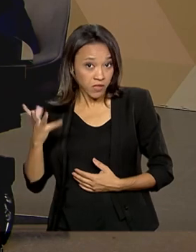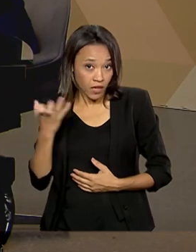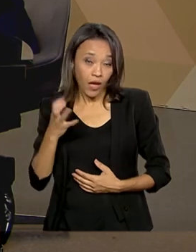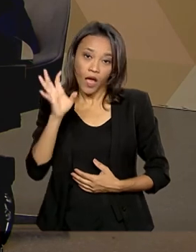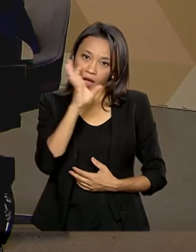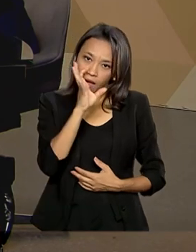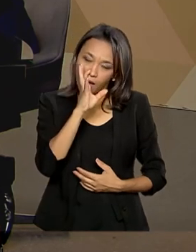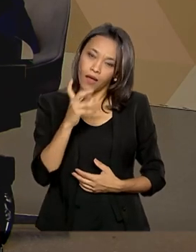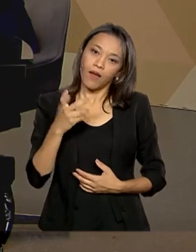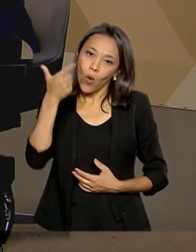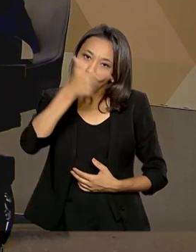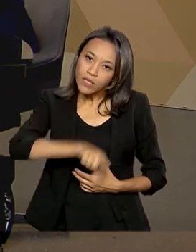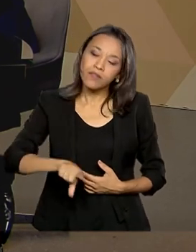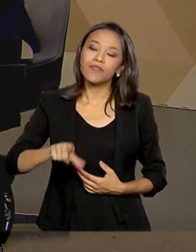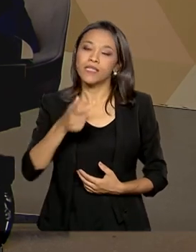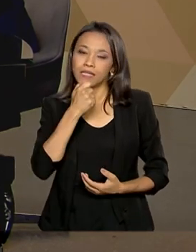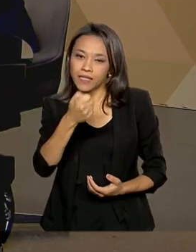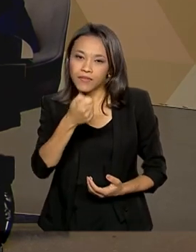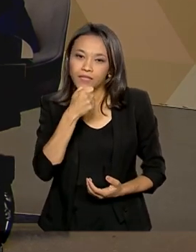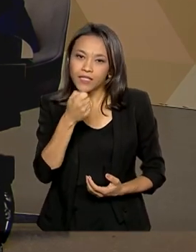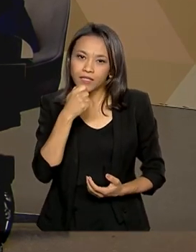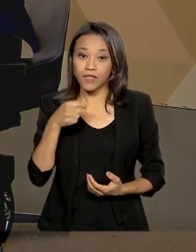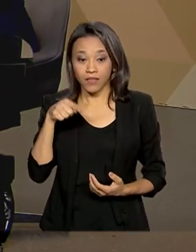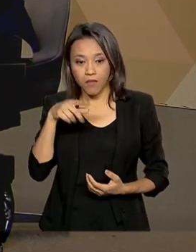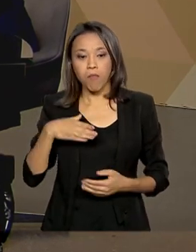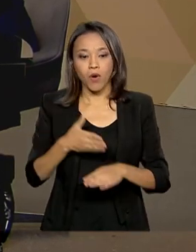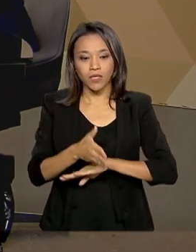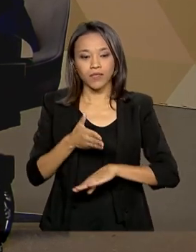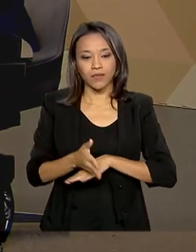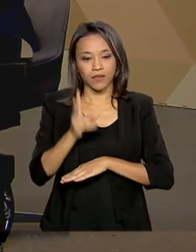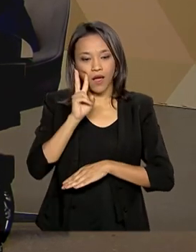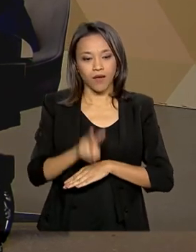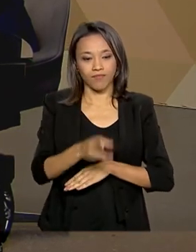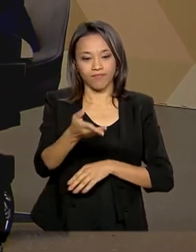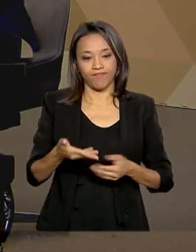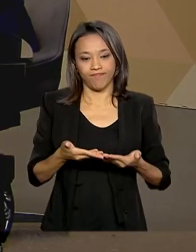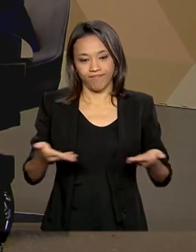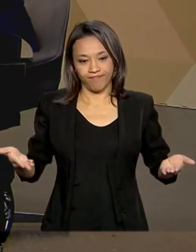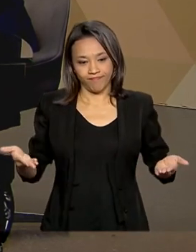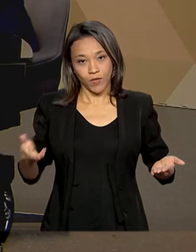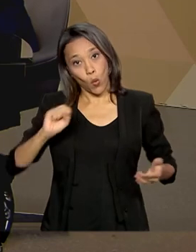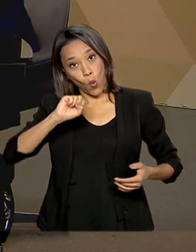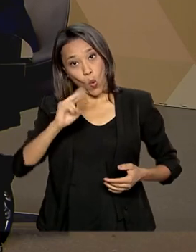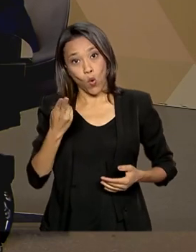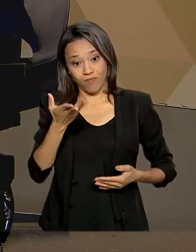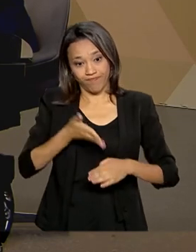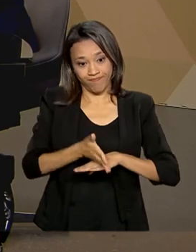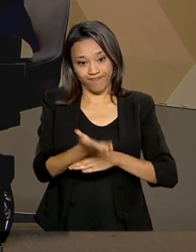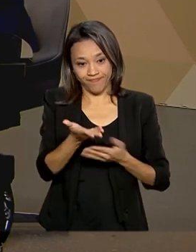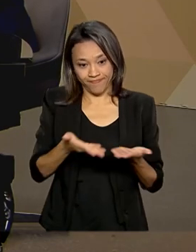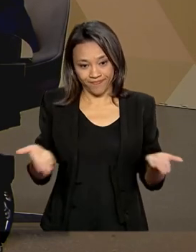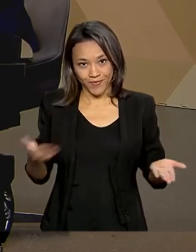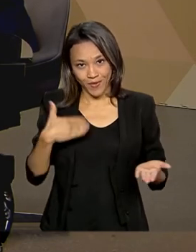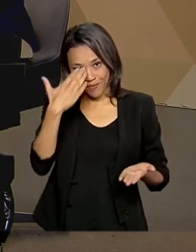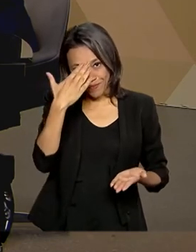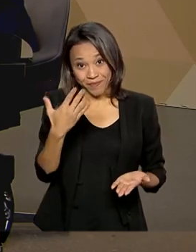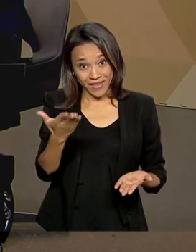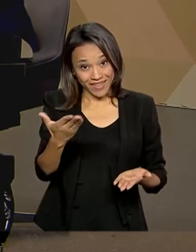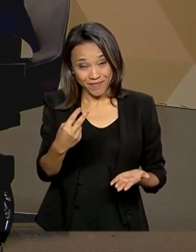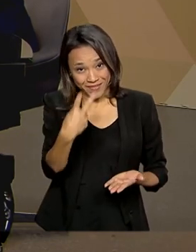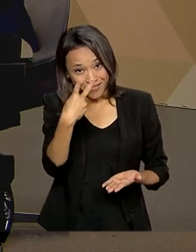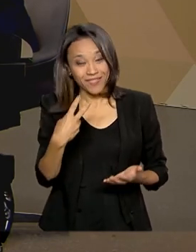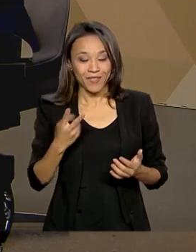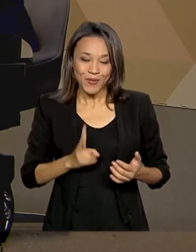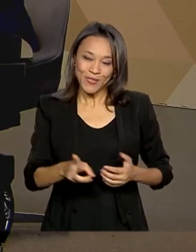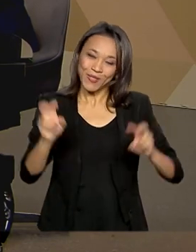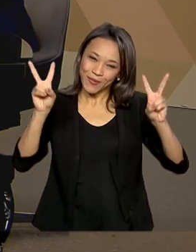essa e outras entrevistas, acesse o nosso canal no YouTube ou baixe o EBC Play. Obrigado pela companhia. O Brasil